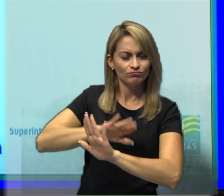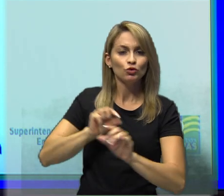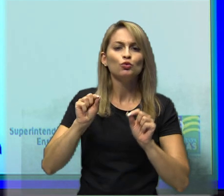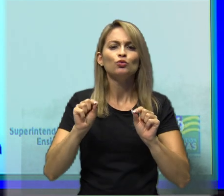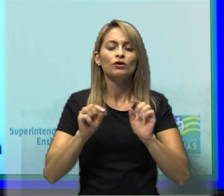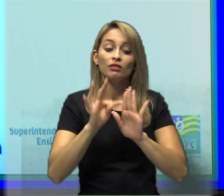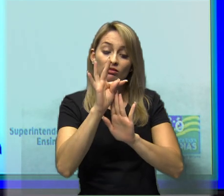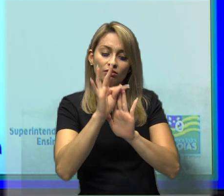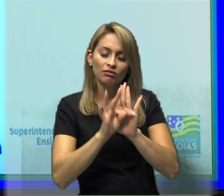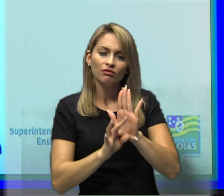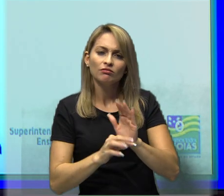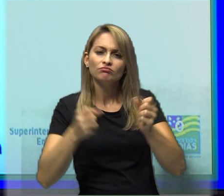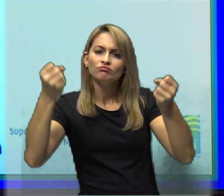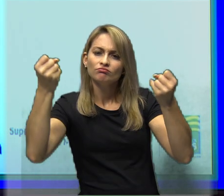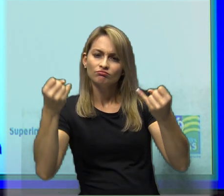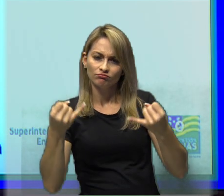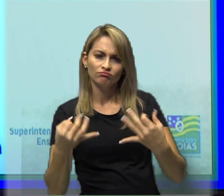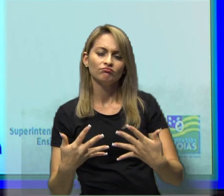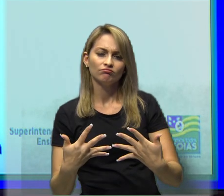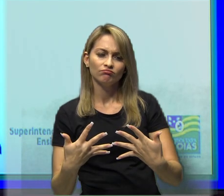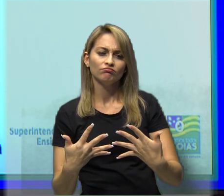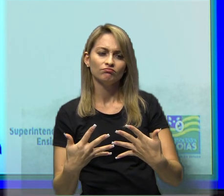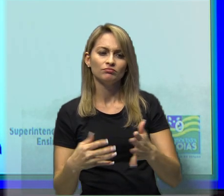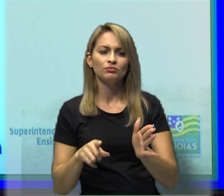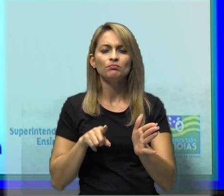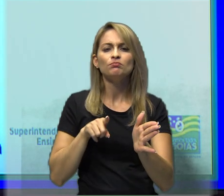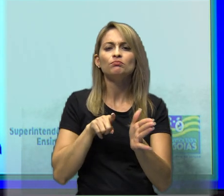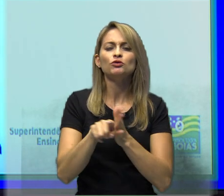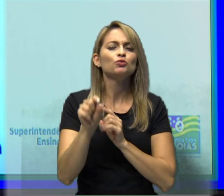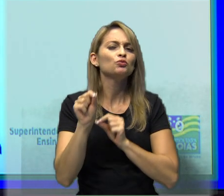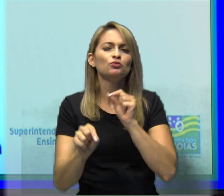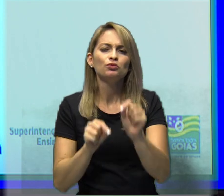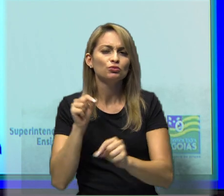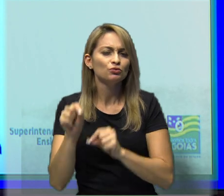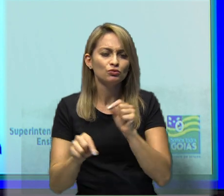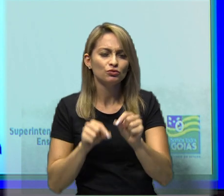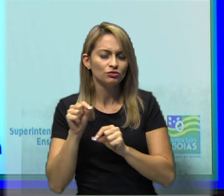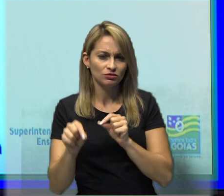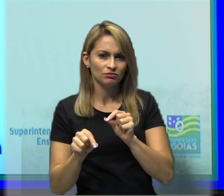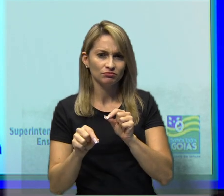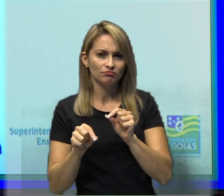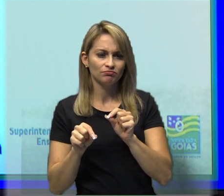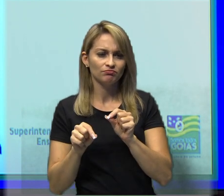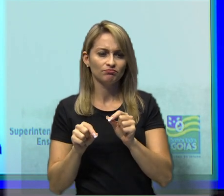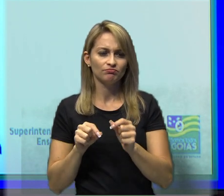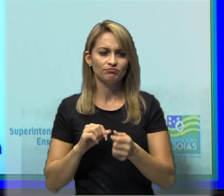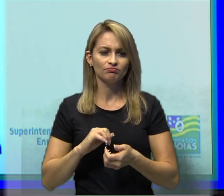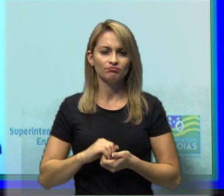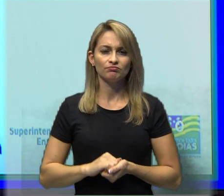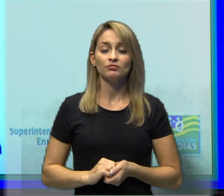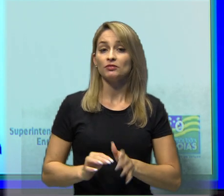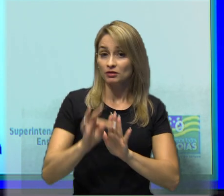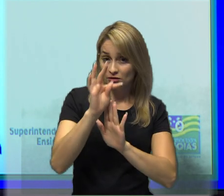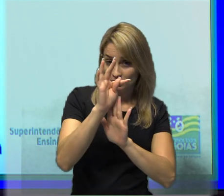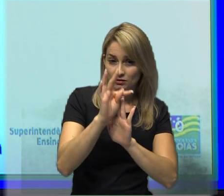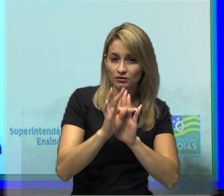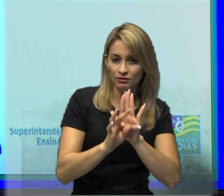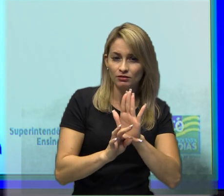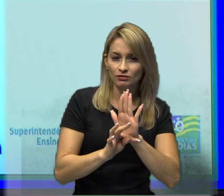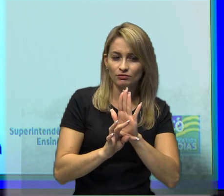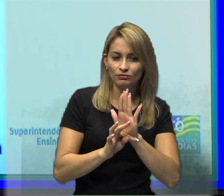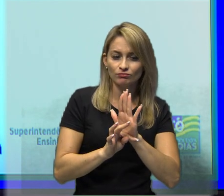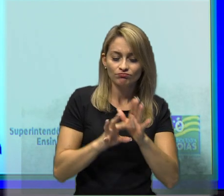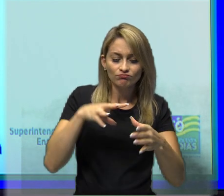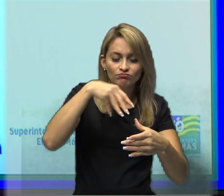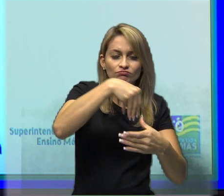Os versos fazem parte de um jongo, gênero poético-musical cantado por escravos e